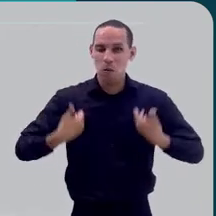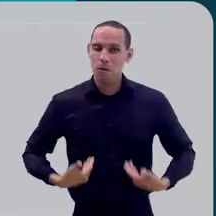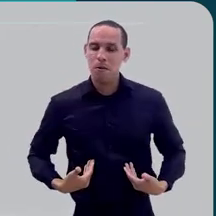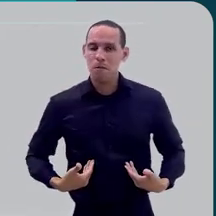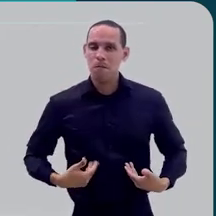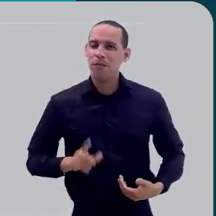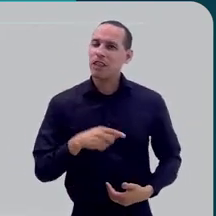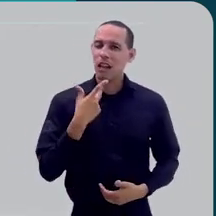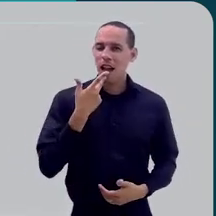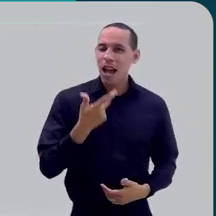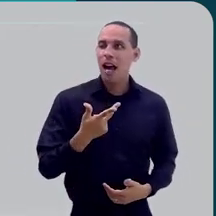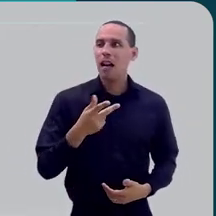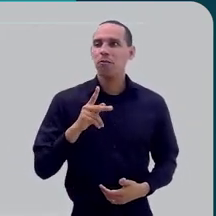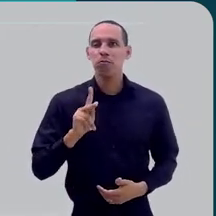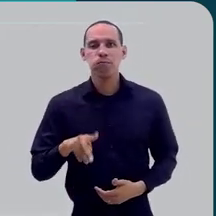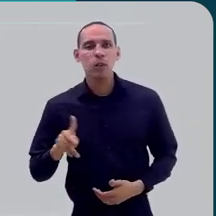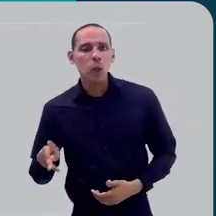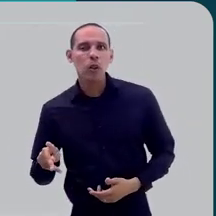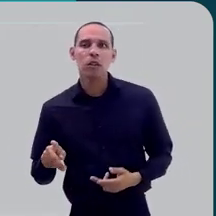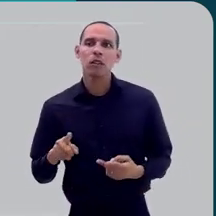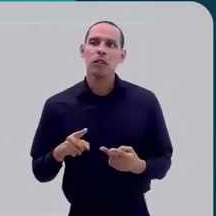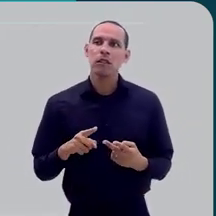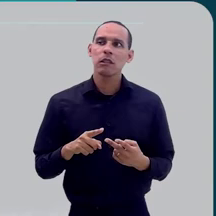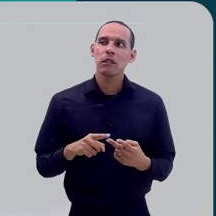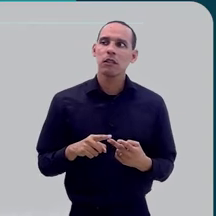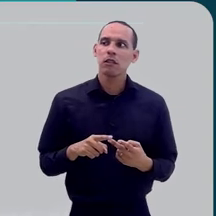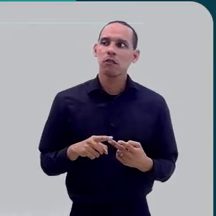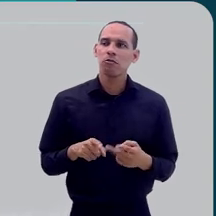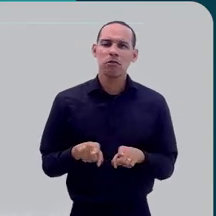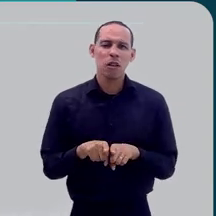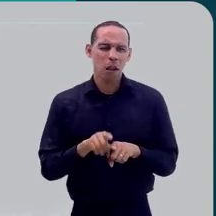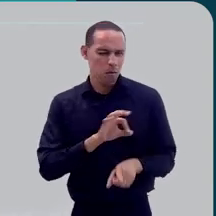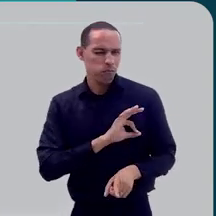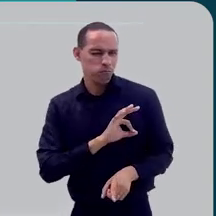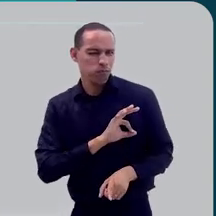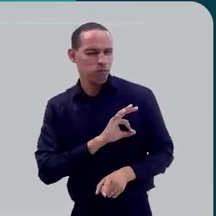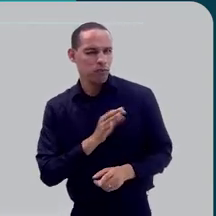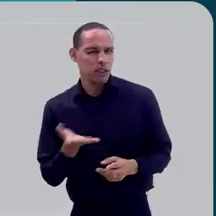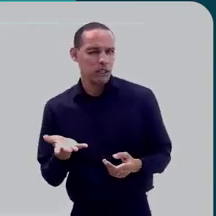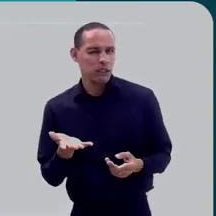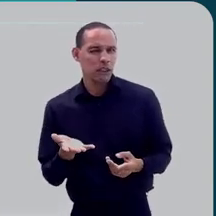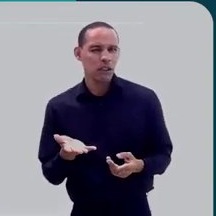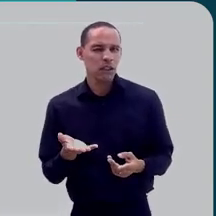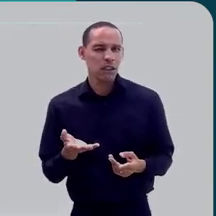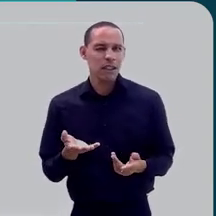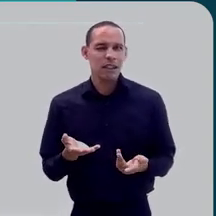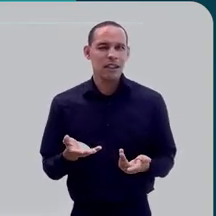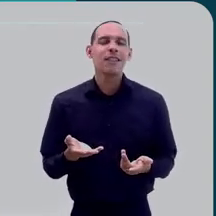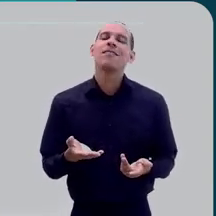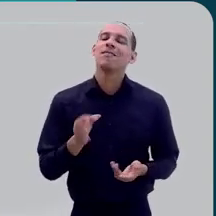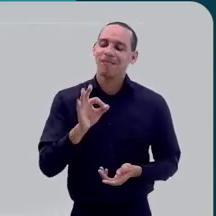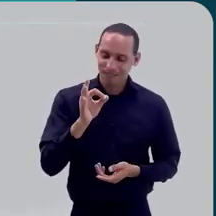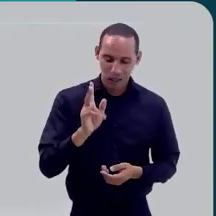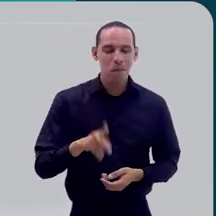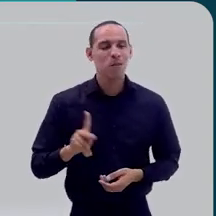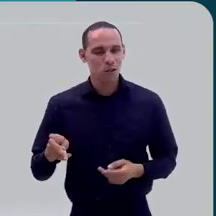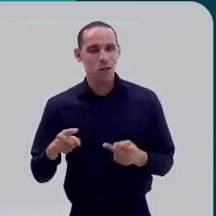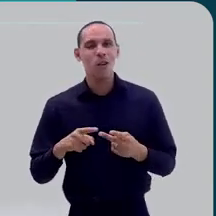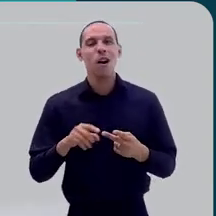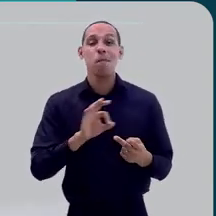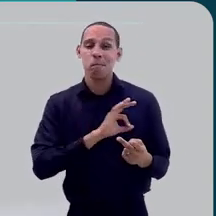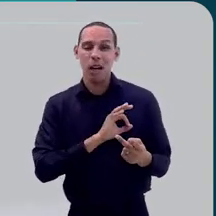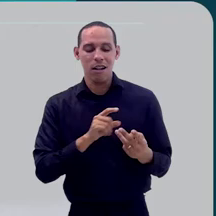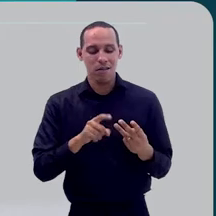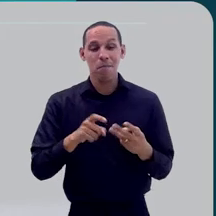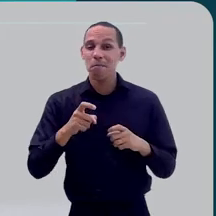professores... Acho que professores, né? Eu imagino que policiais também, devem viver numa prisão,